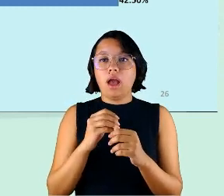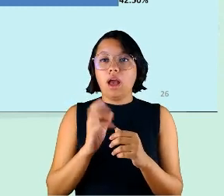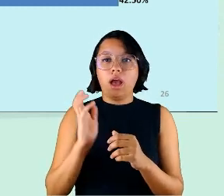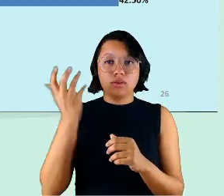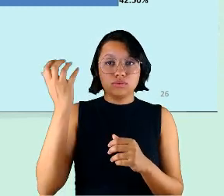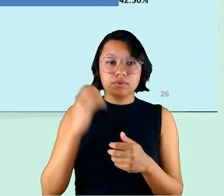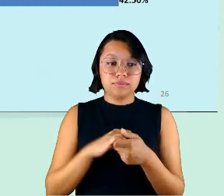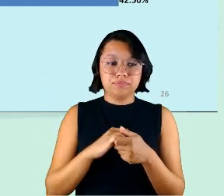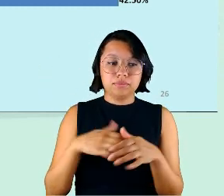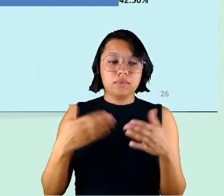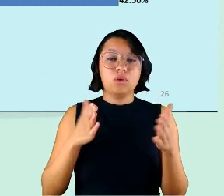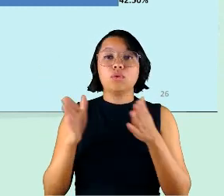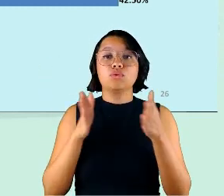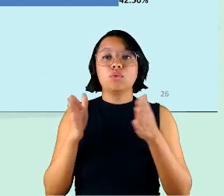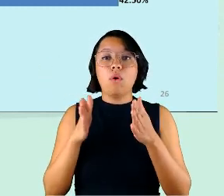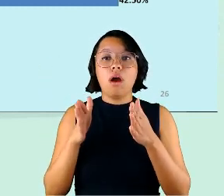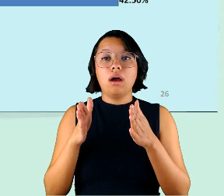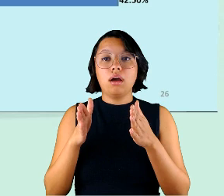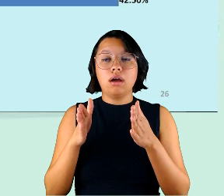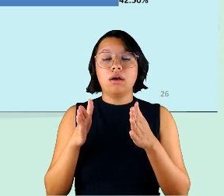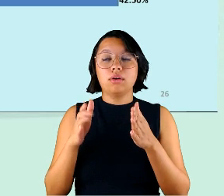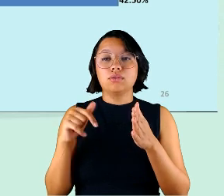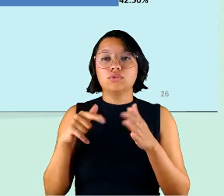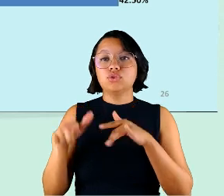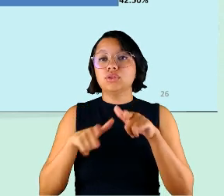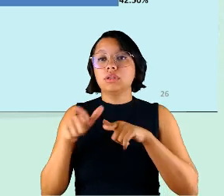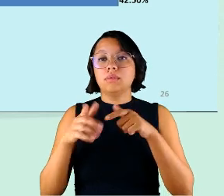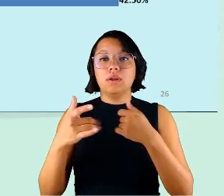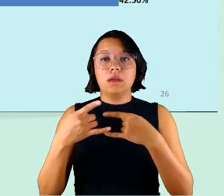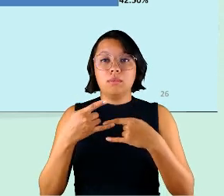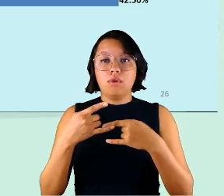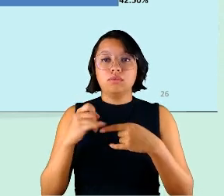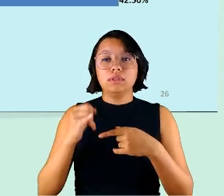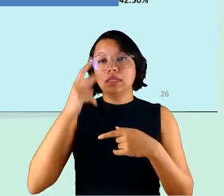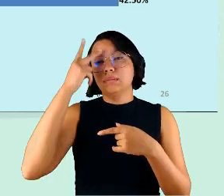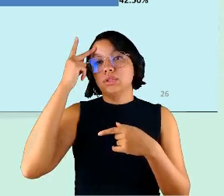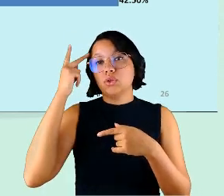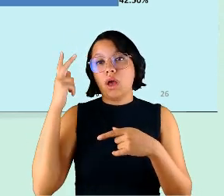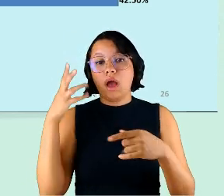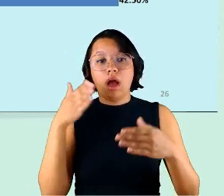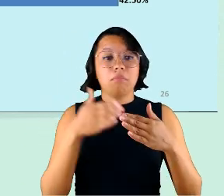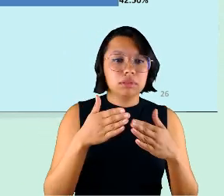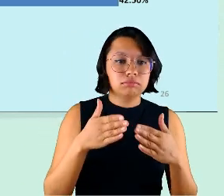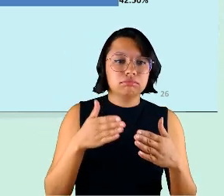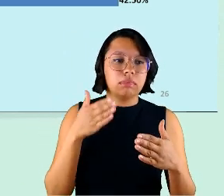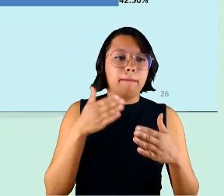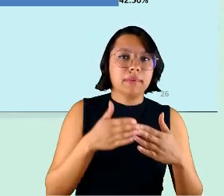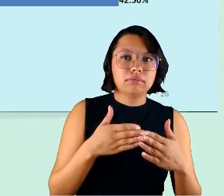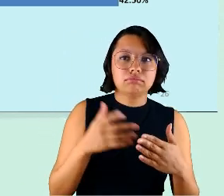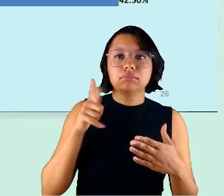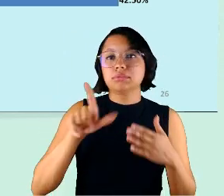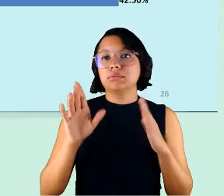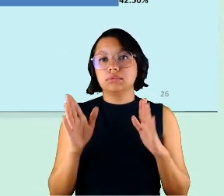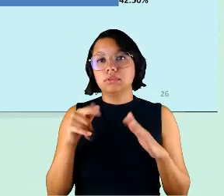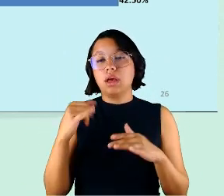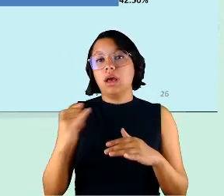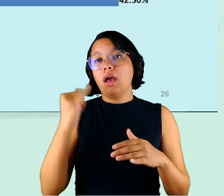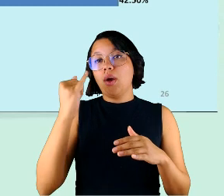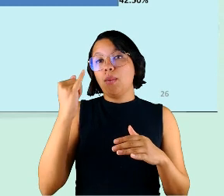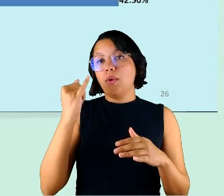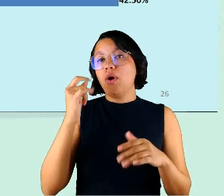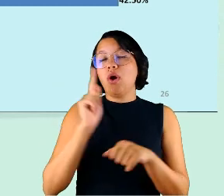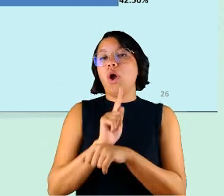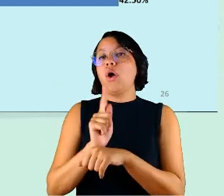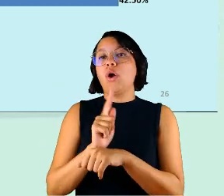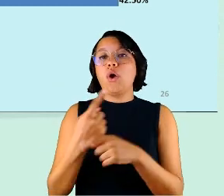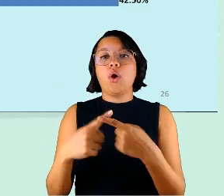isso então durante o período de trabalho remoto se essa pessoa é interrompida por outros isso é muito importante para o